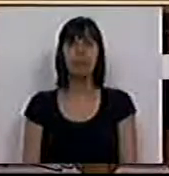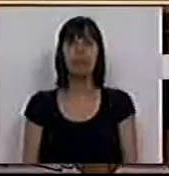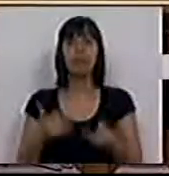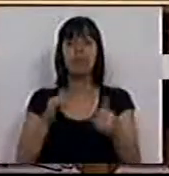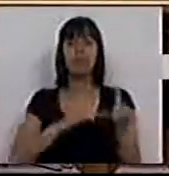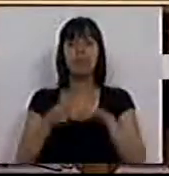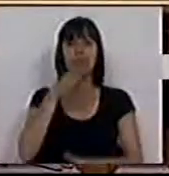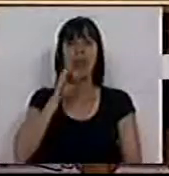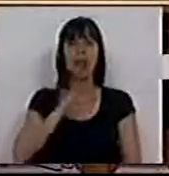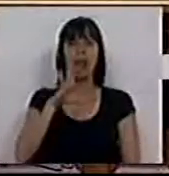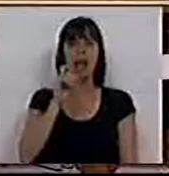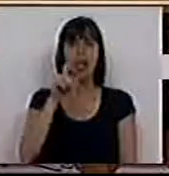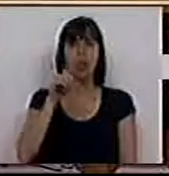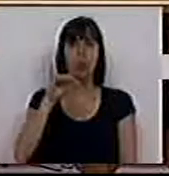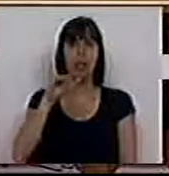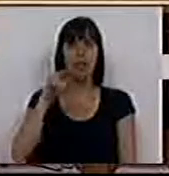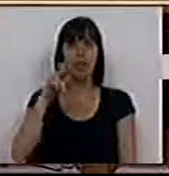Tem a palavra a Sra. Tarda Luísa Apolana.